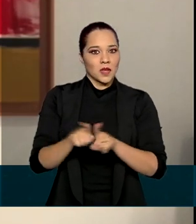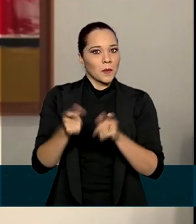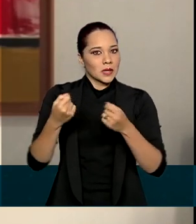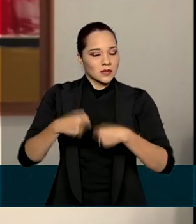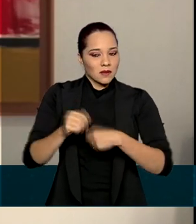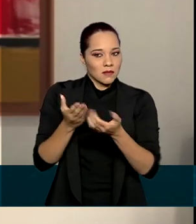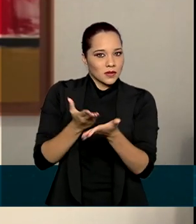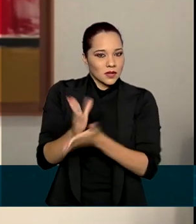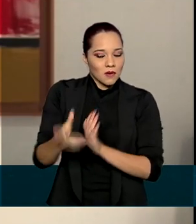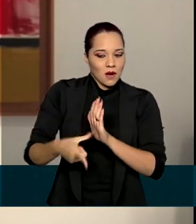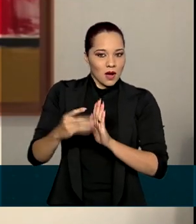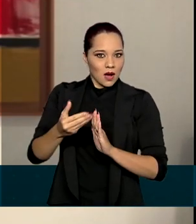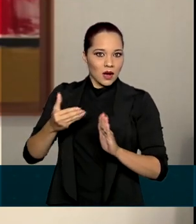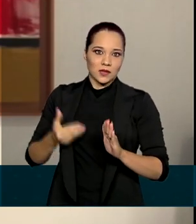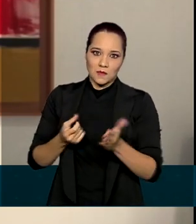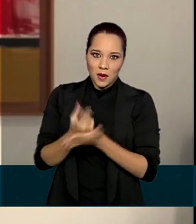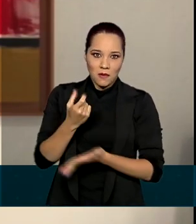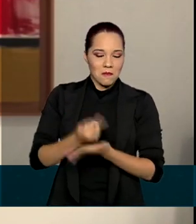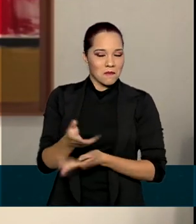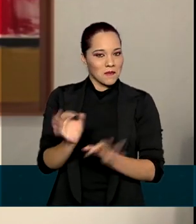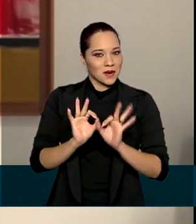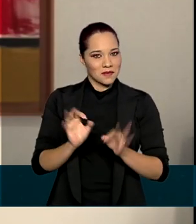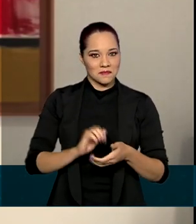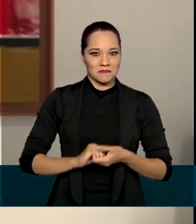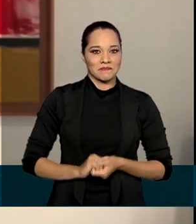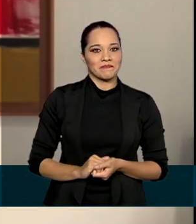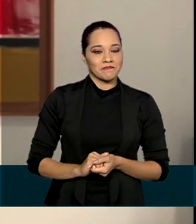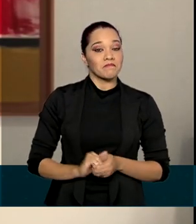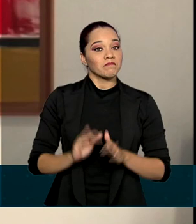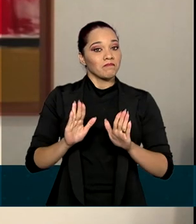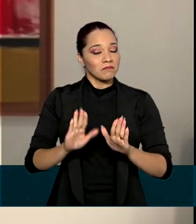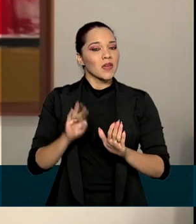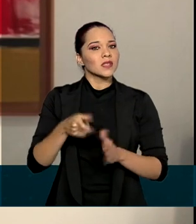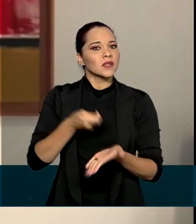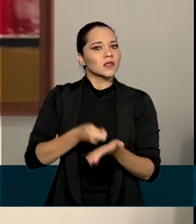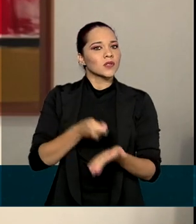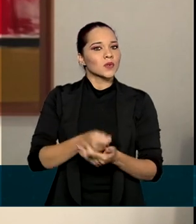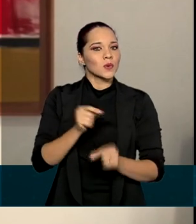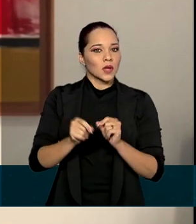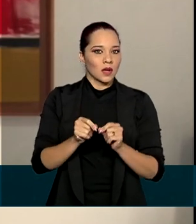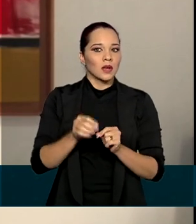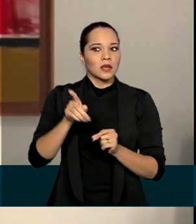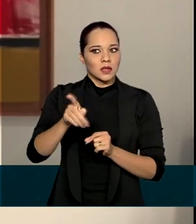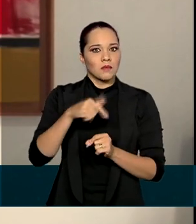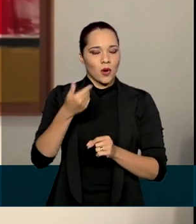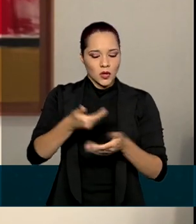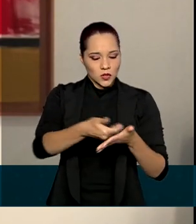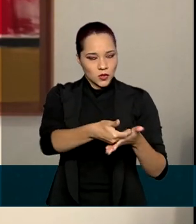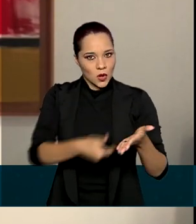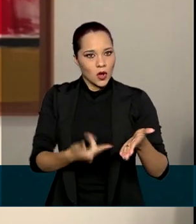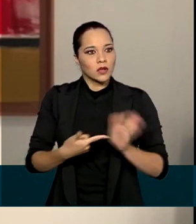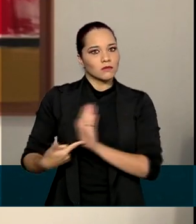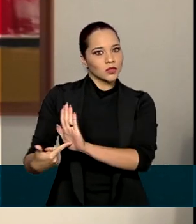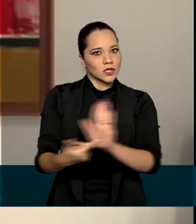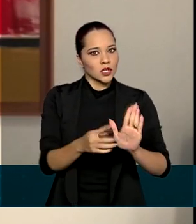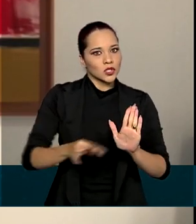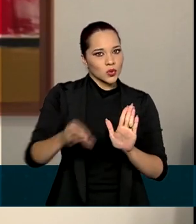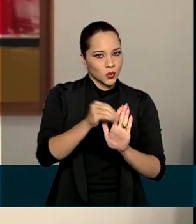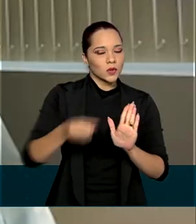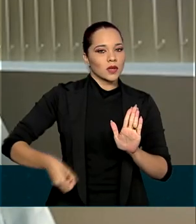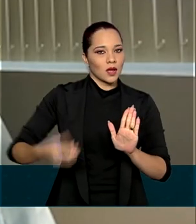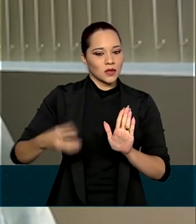a autorização prévia para a compra desse material, mas será exigida a prestação de contas de todos os